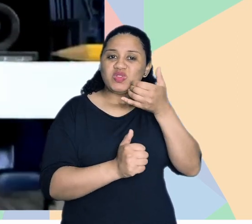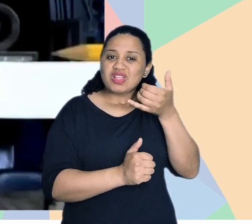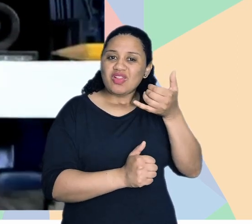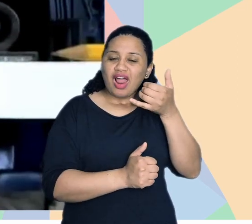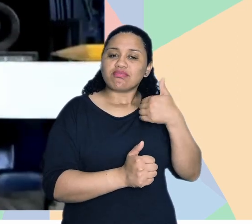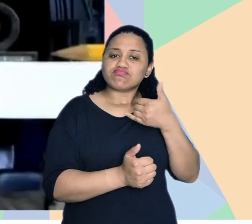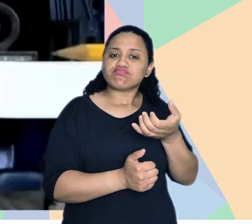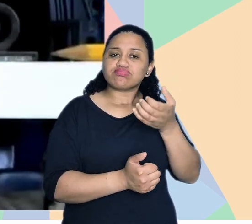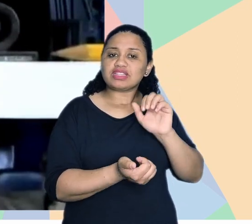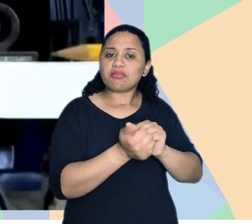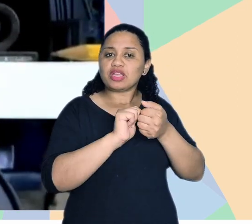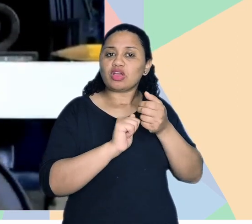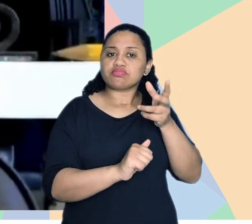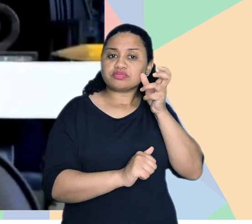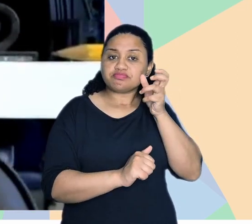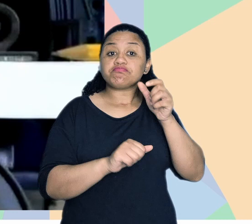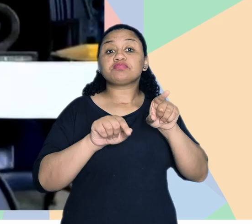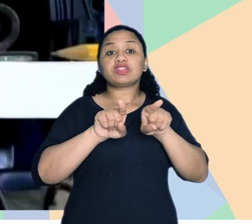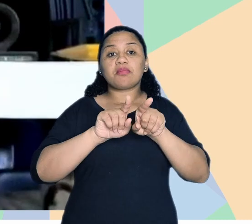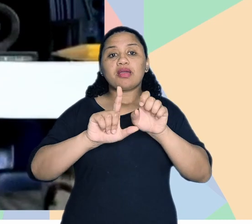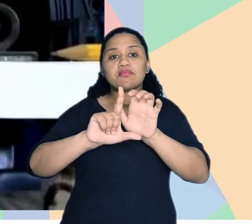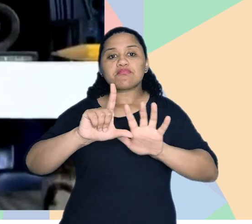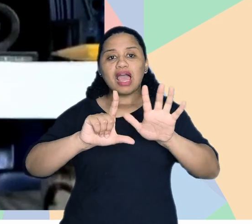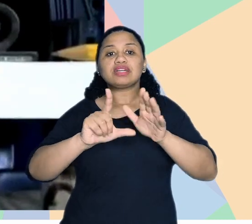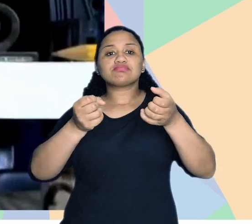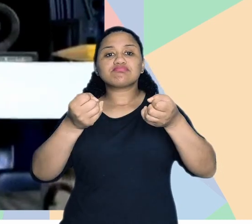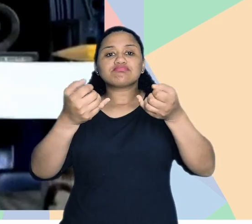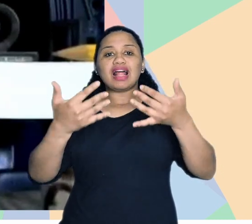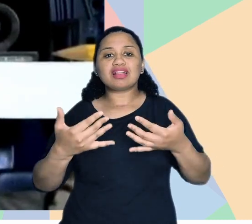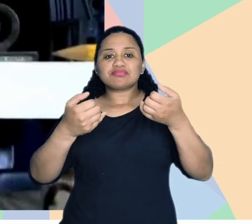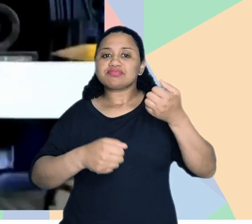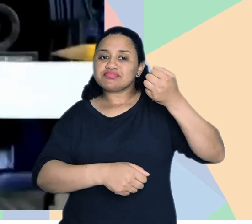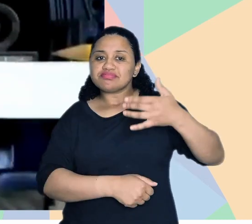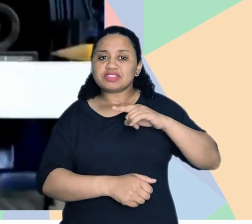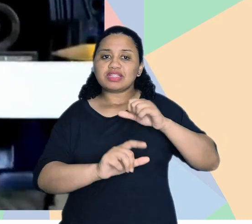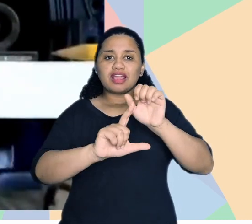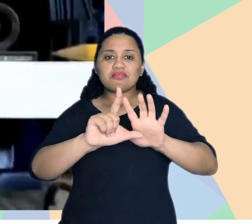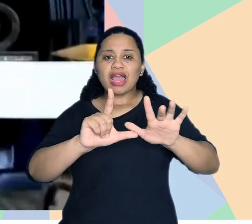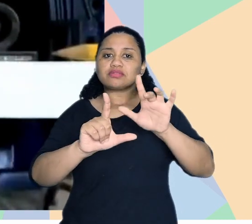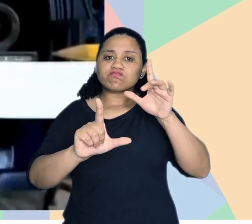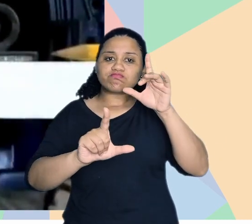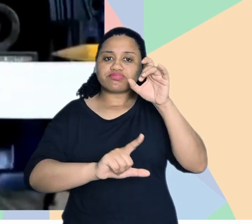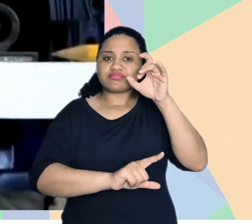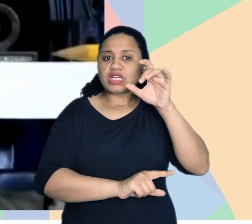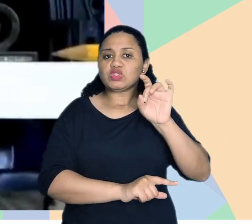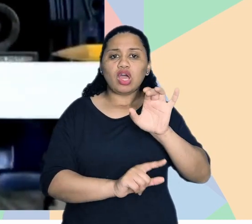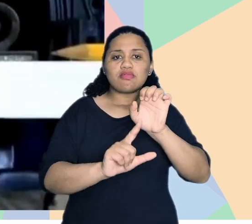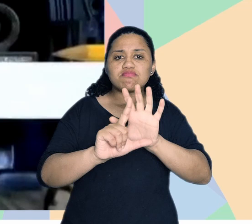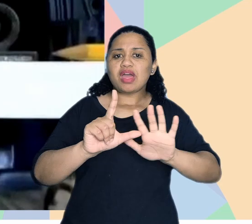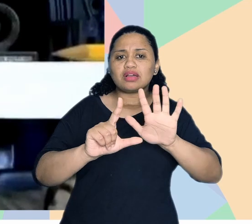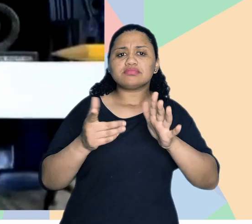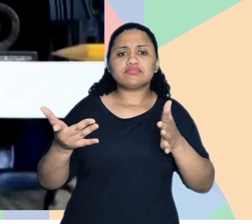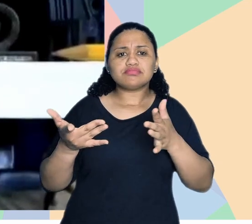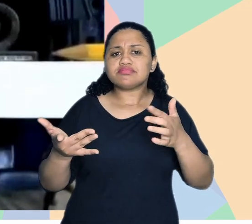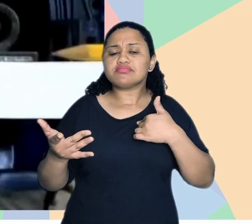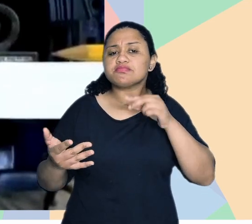Descrição de imagens em redes sociais, né? Muitas vezes, a gente tem só imagens. Instagram, né? Basicamente, só imagem.